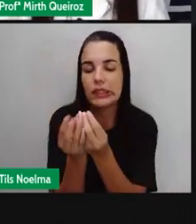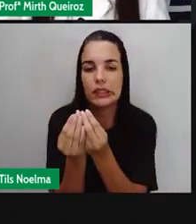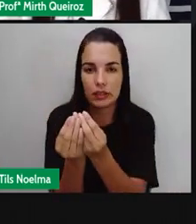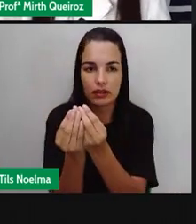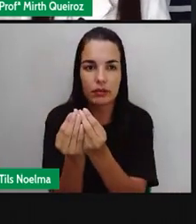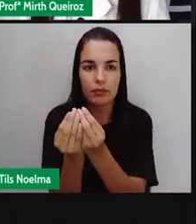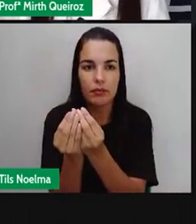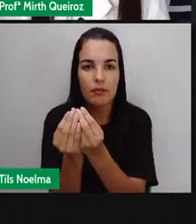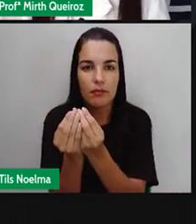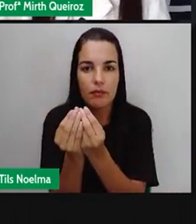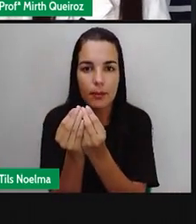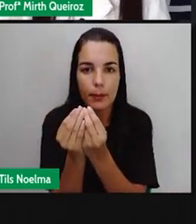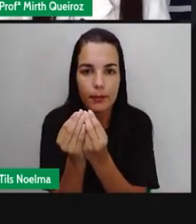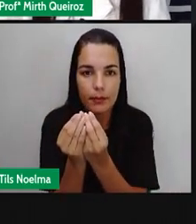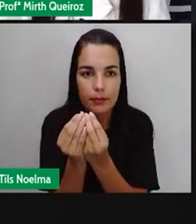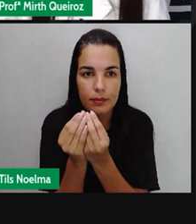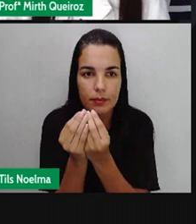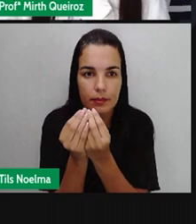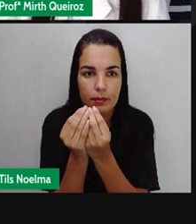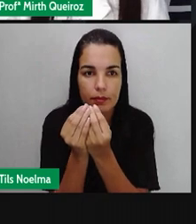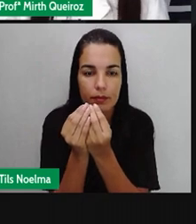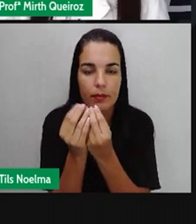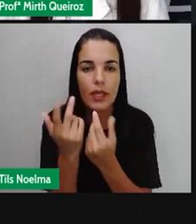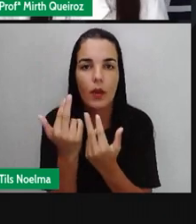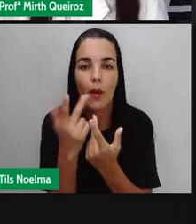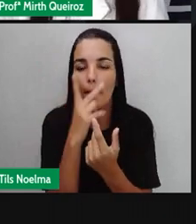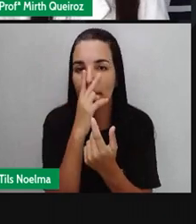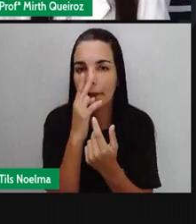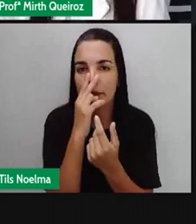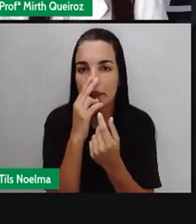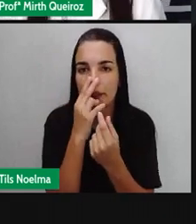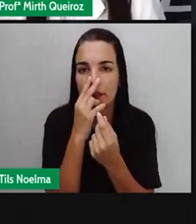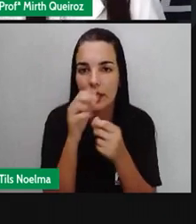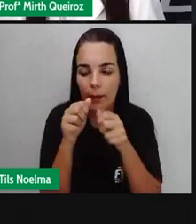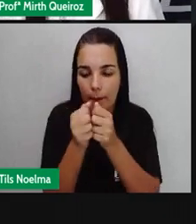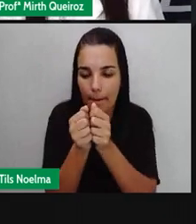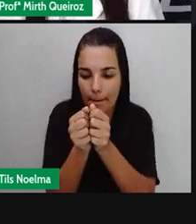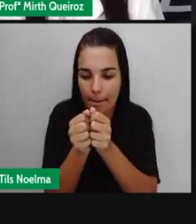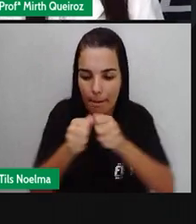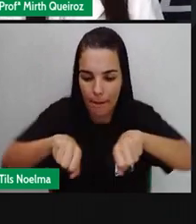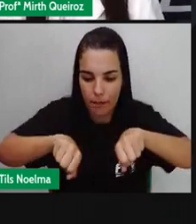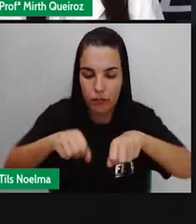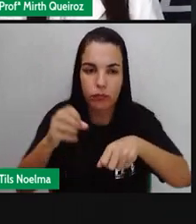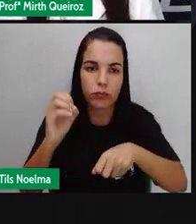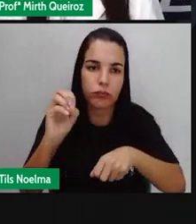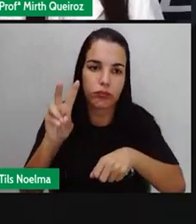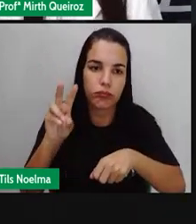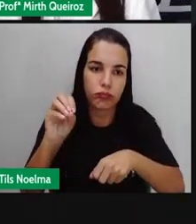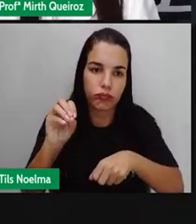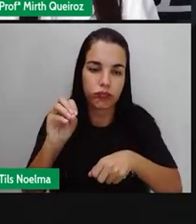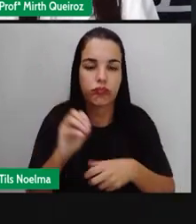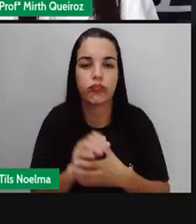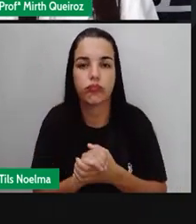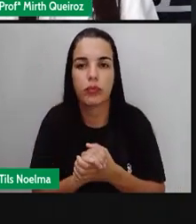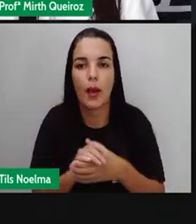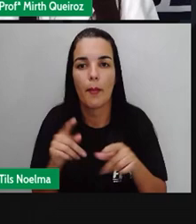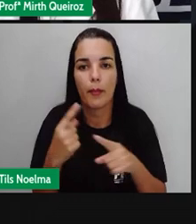fosse a clara do ovo, né? Então, por esse motivo, são chamadas de